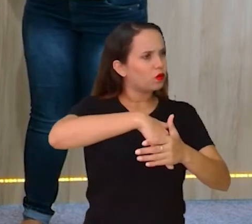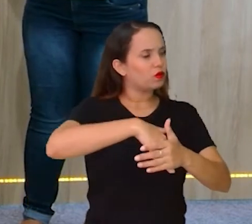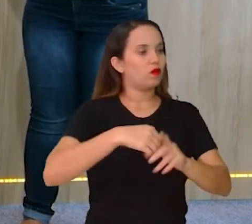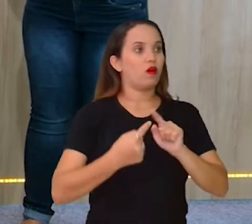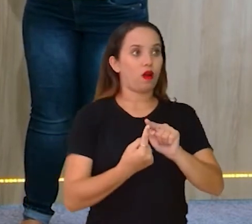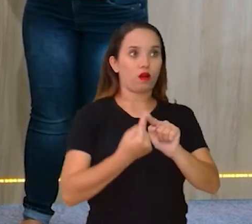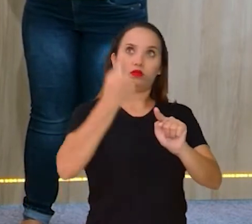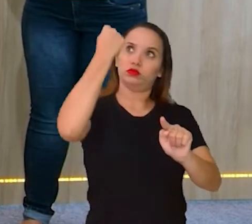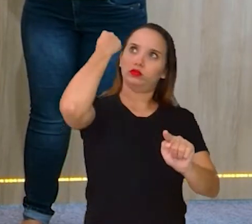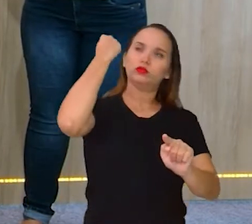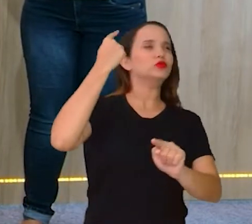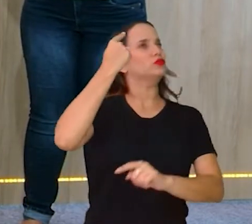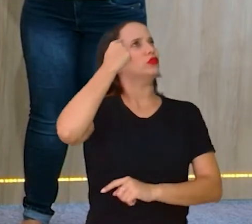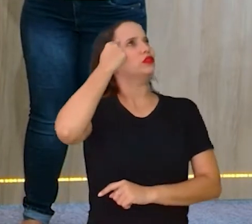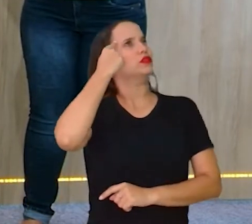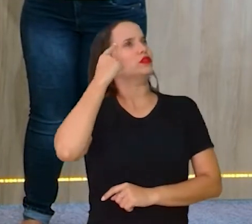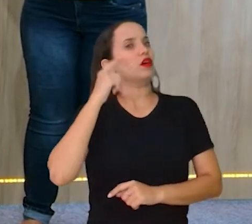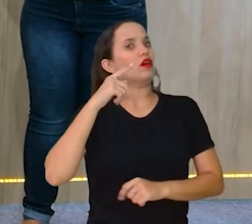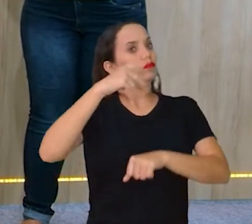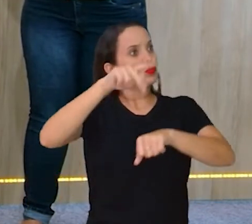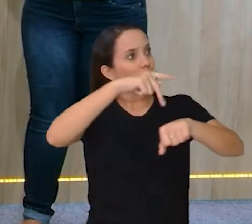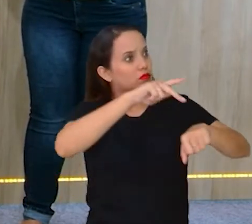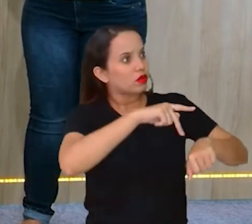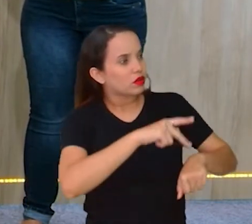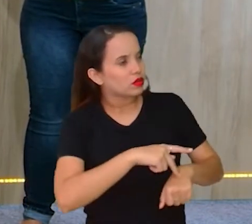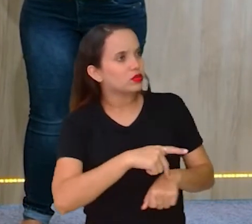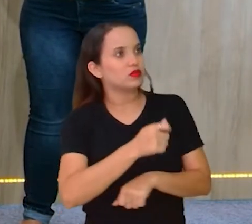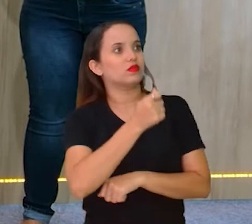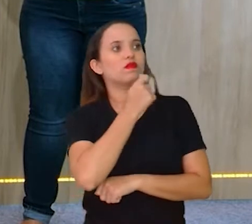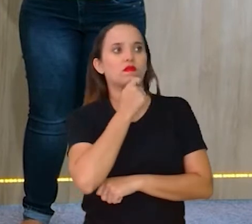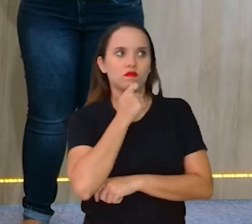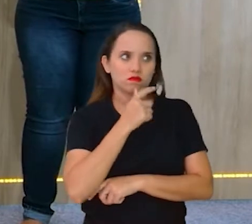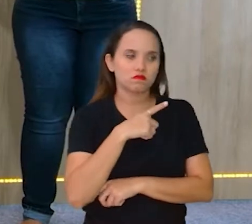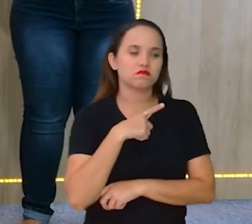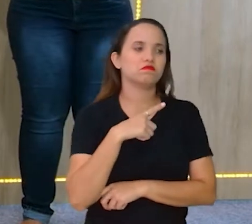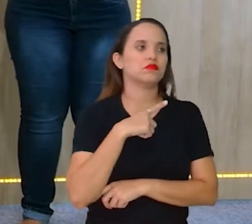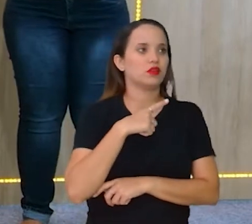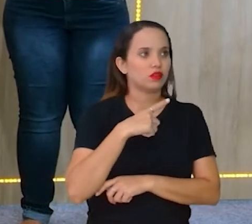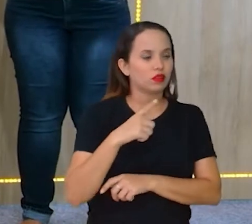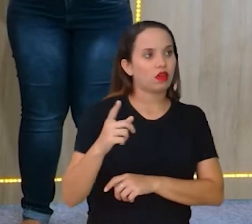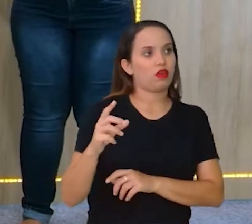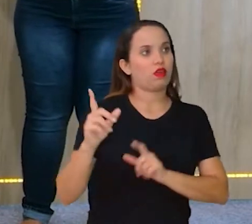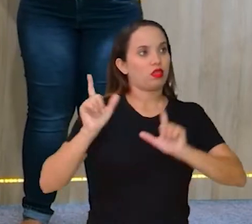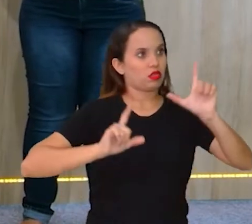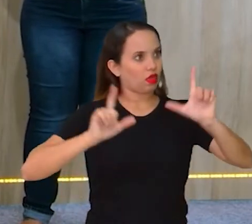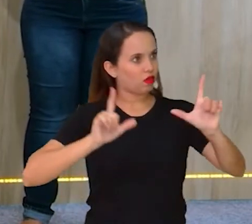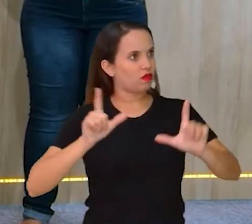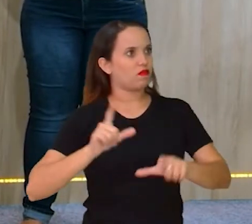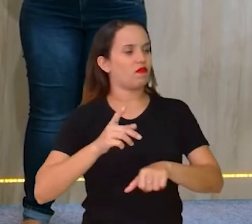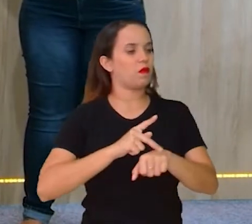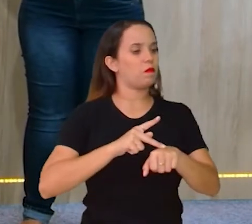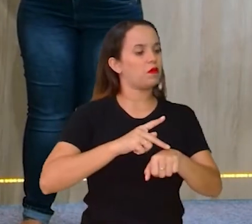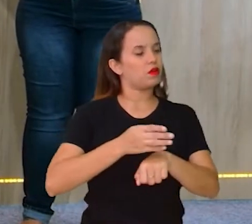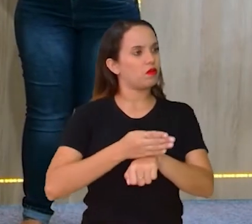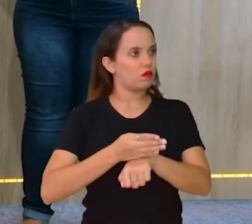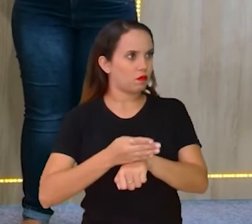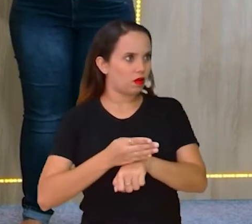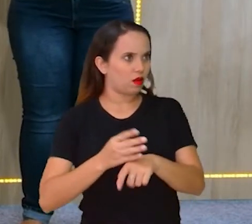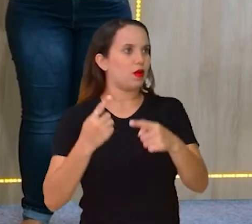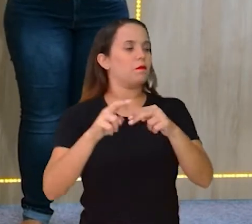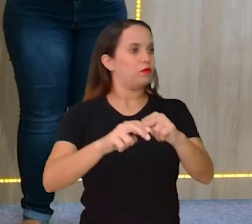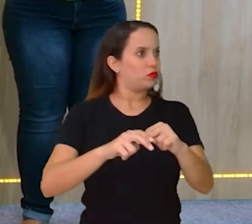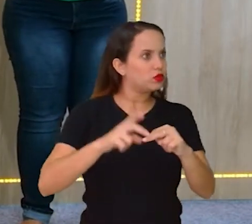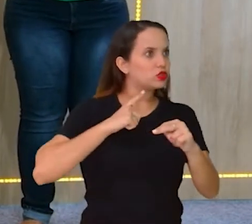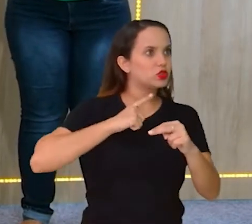pensado também em países que ainda tem TV em preto e branco. Então, por isso que a ordem da lá do calção azul, calção verde,